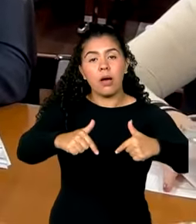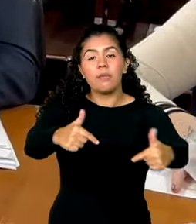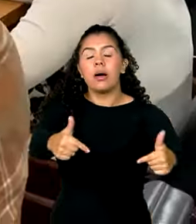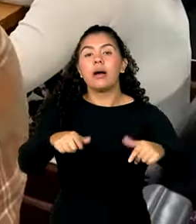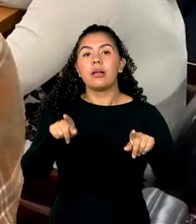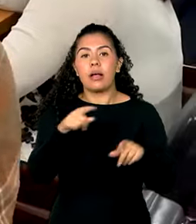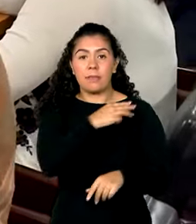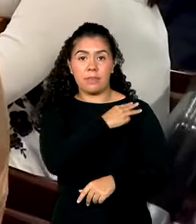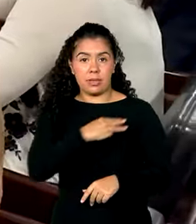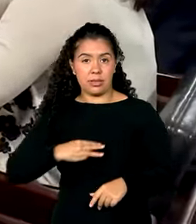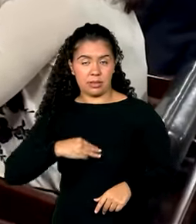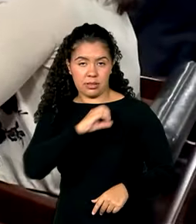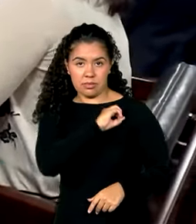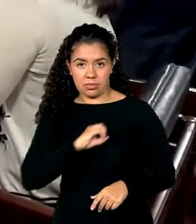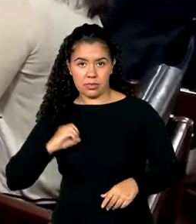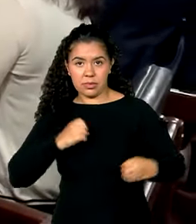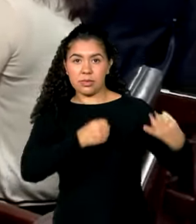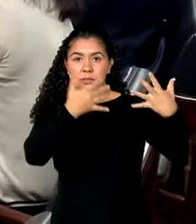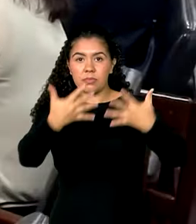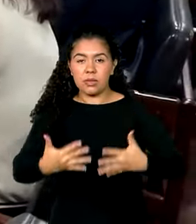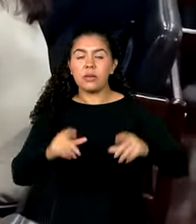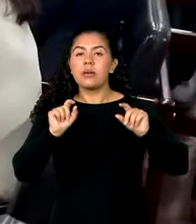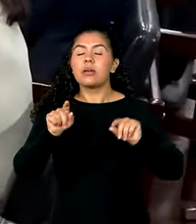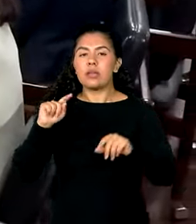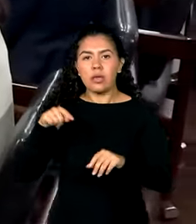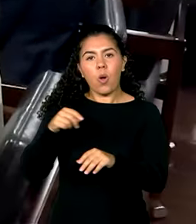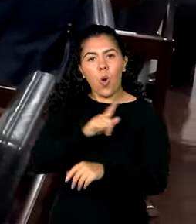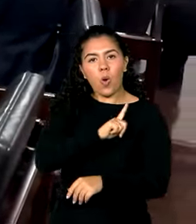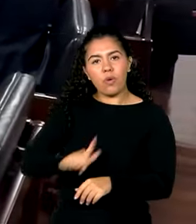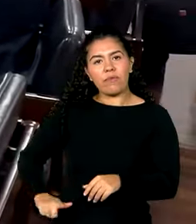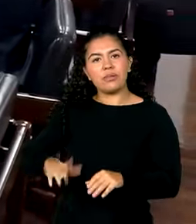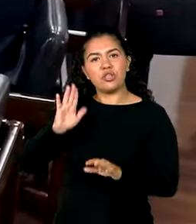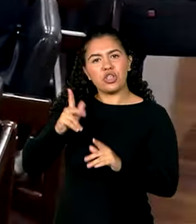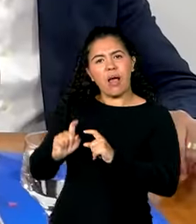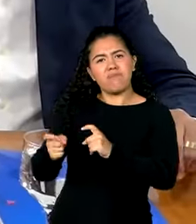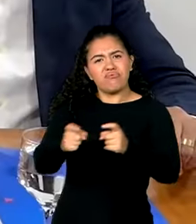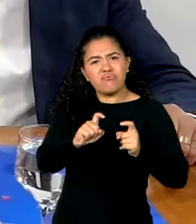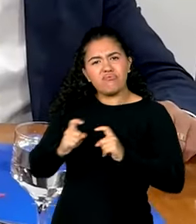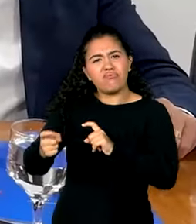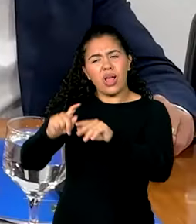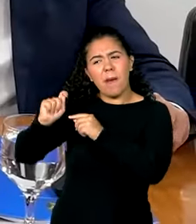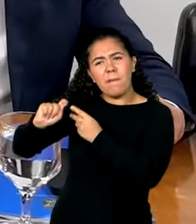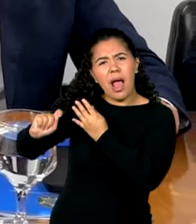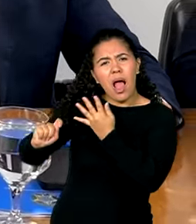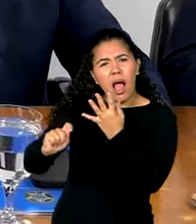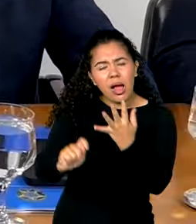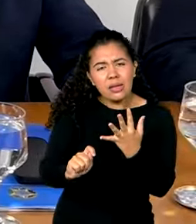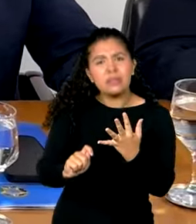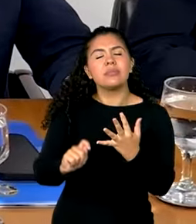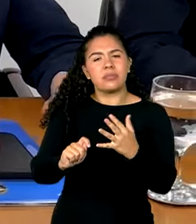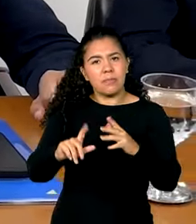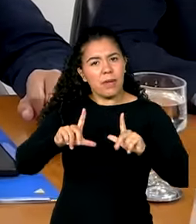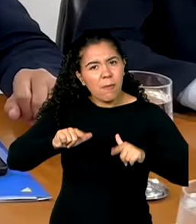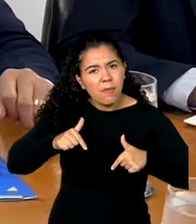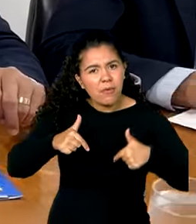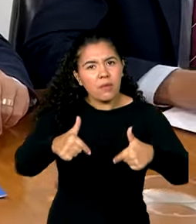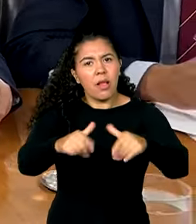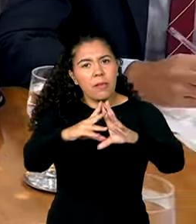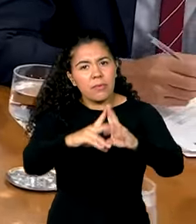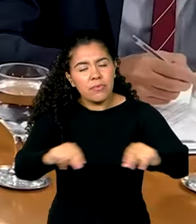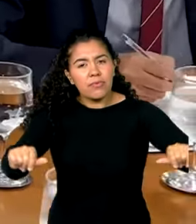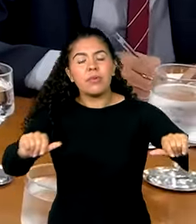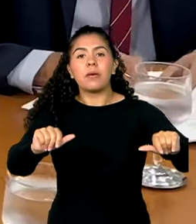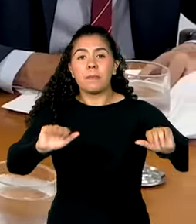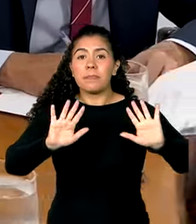governo já está atuando há meses no planejamento para o período seco, mas reforçou que para conter as queimadas é